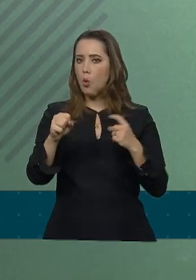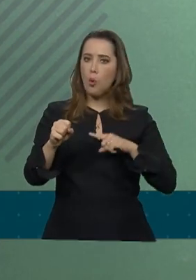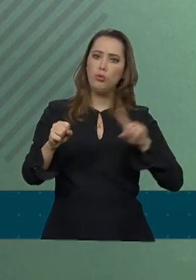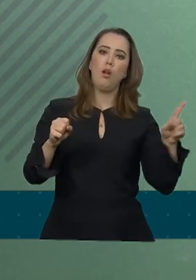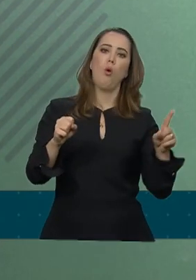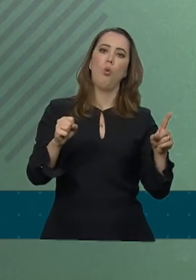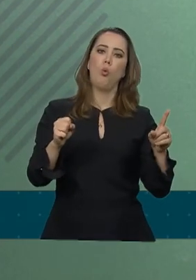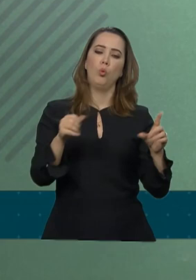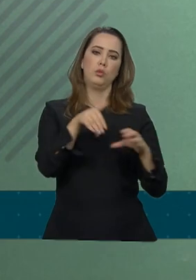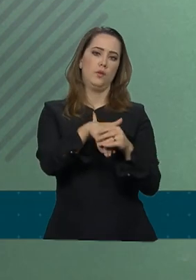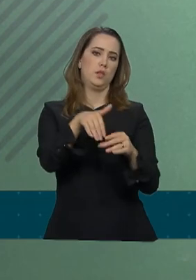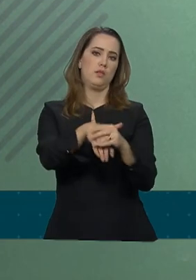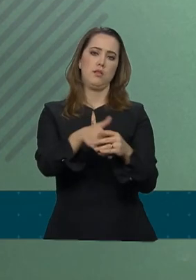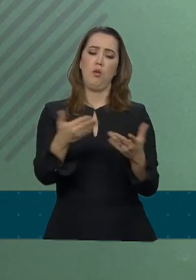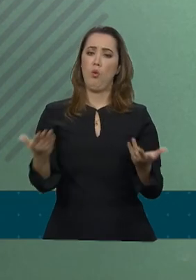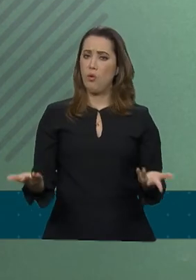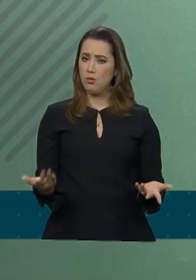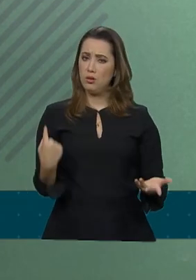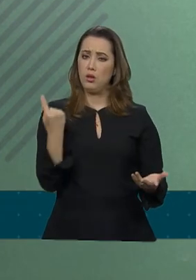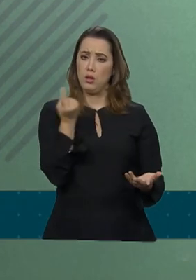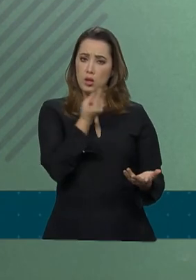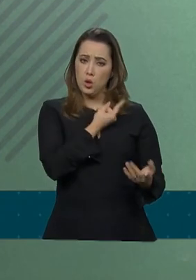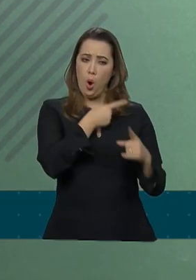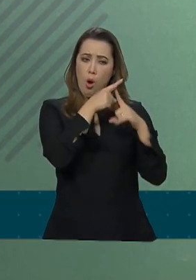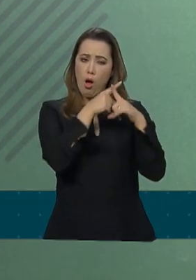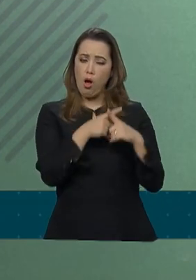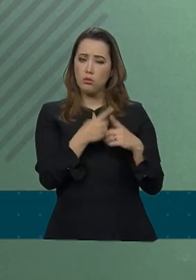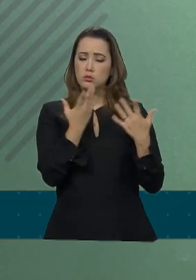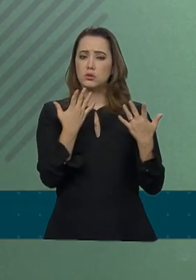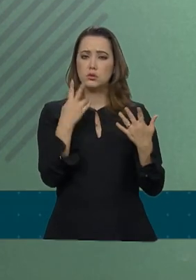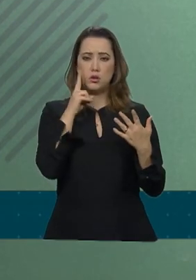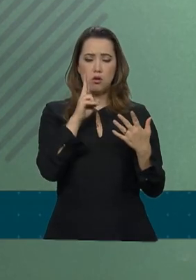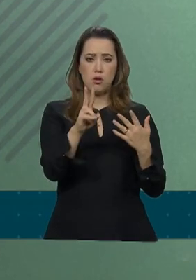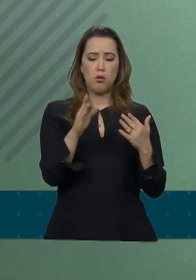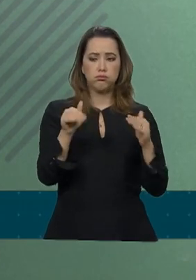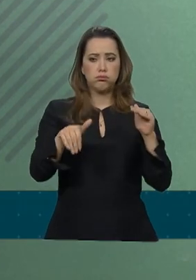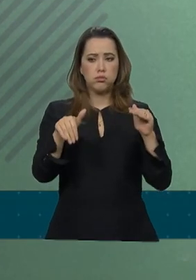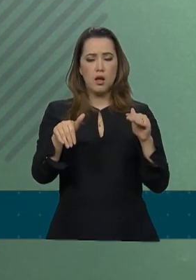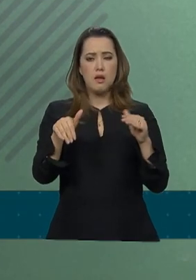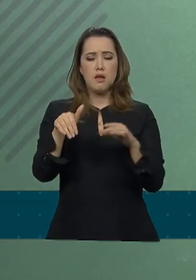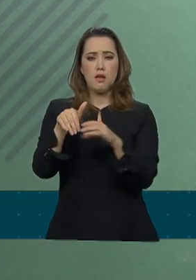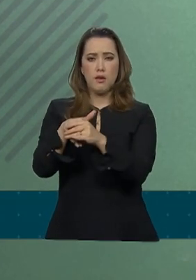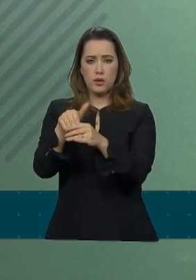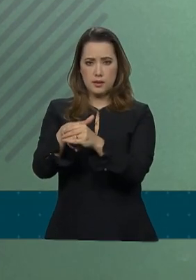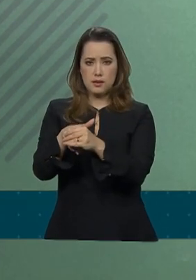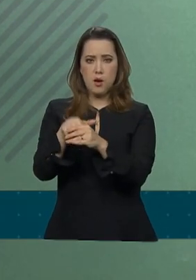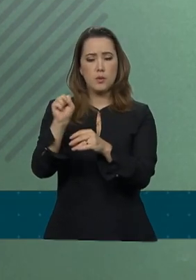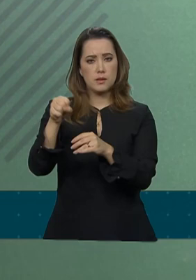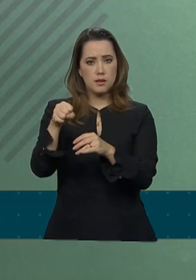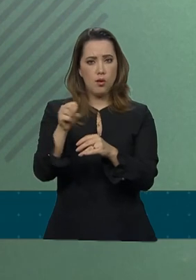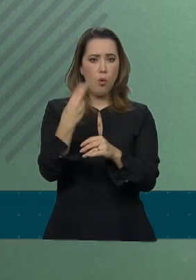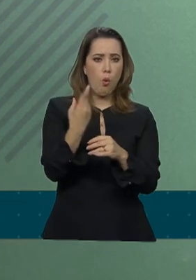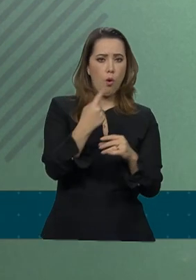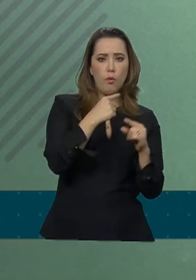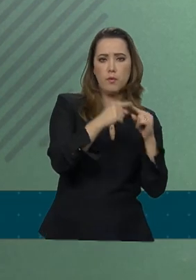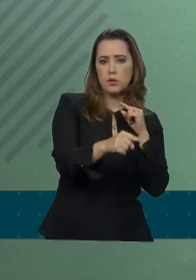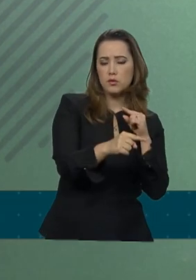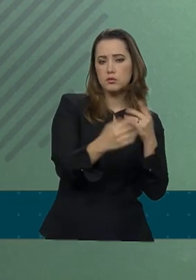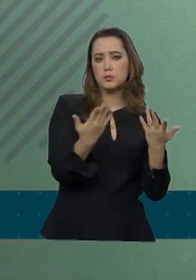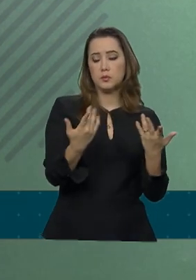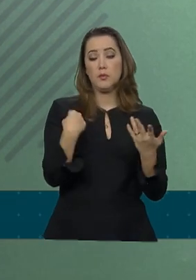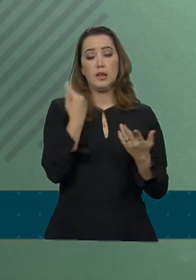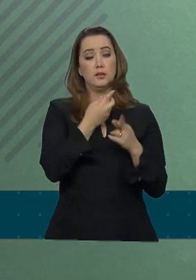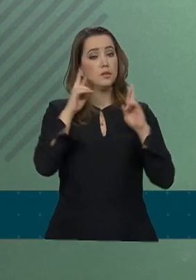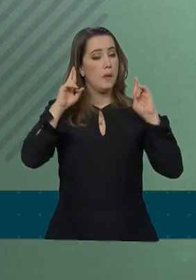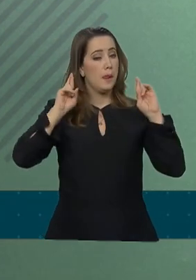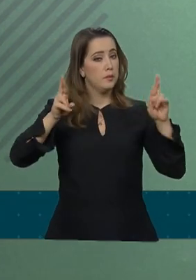potencialidade dessa votação. Estamos muito esperançosos, assim como o deputado Rodrigo Maia também o está, de que haverá um